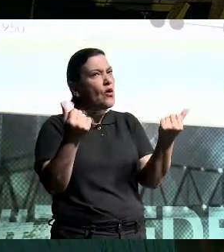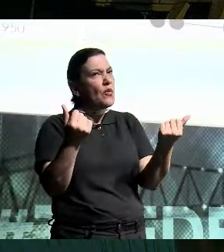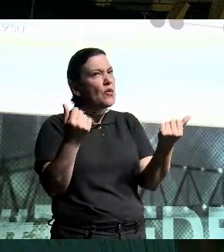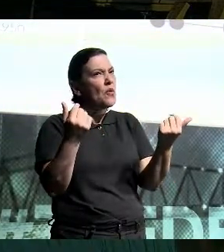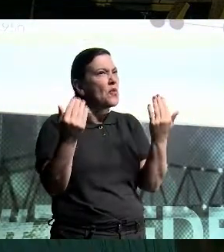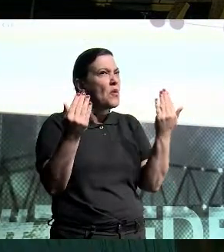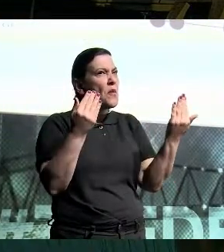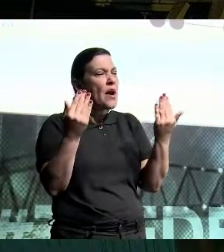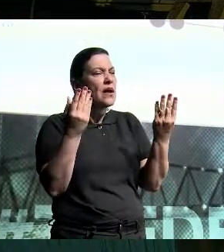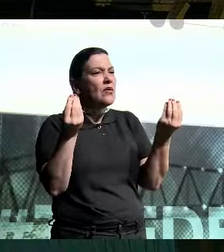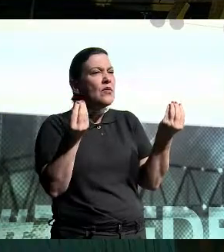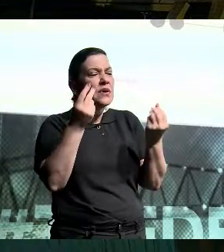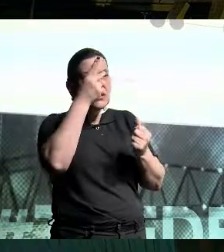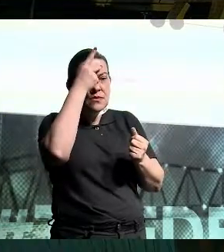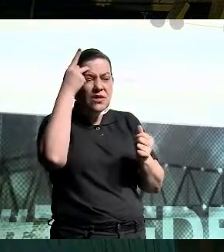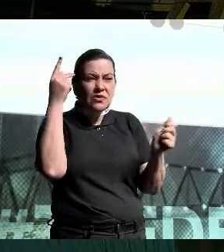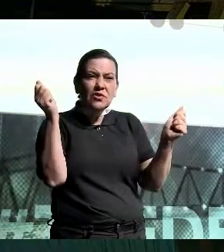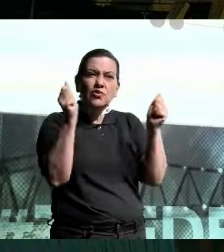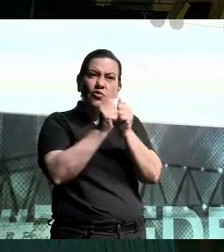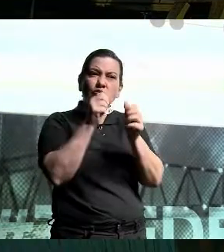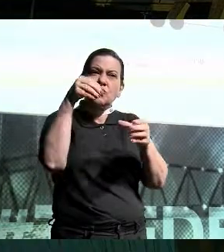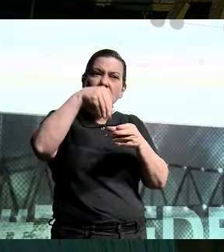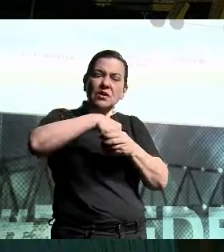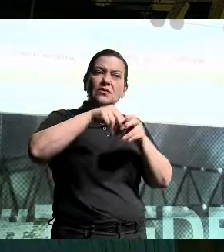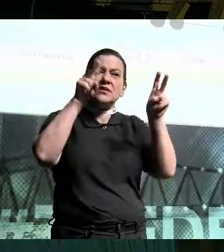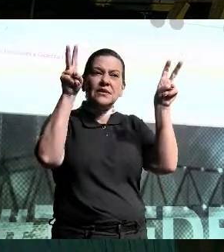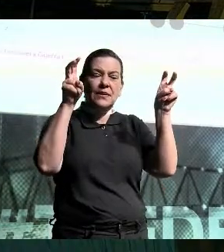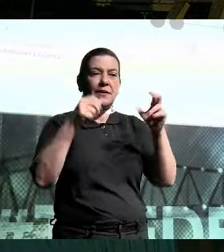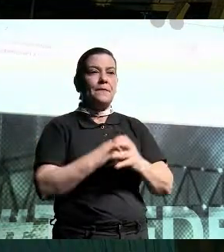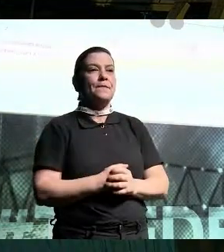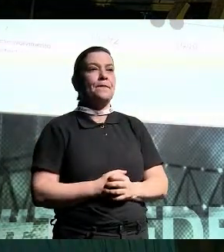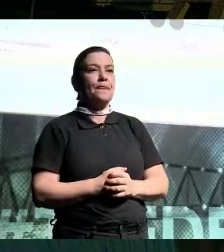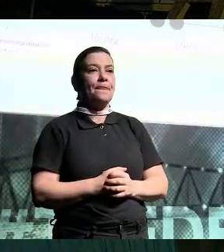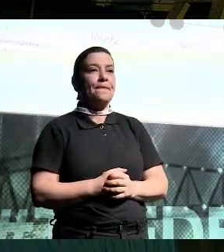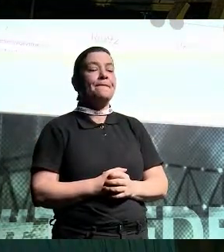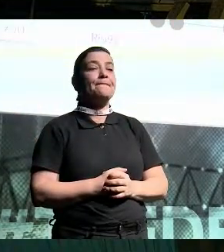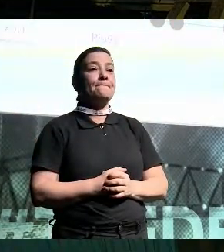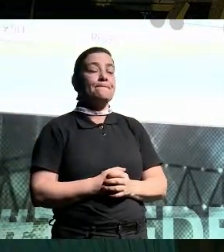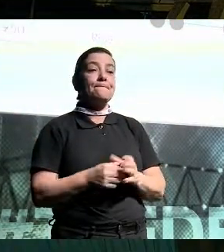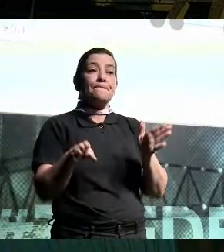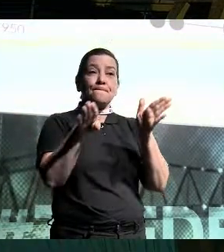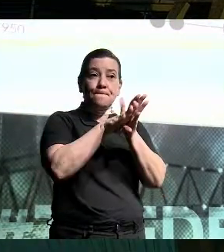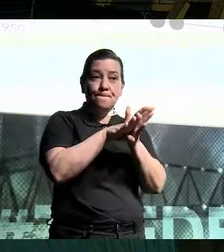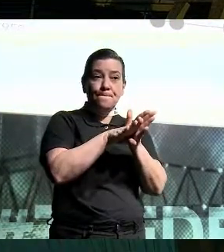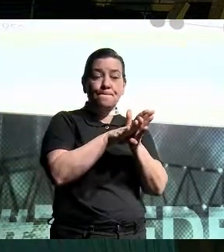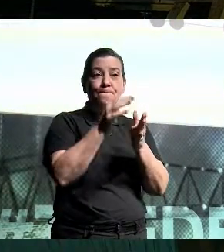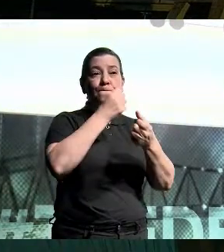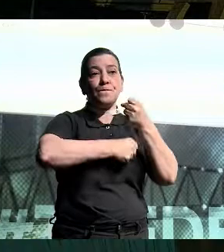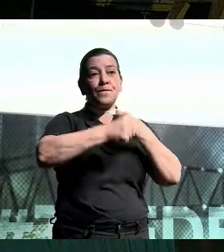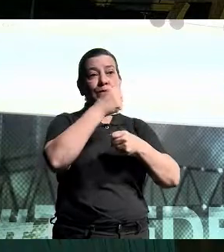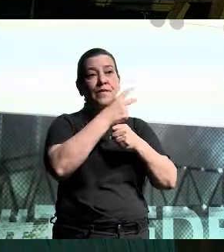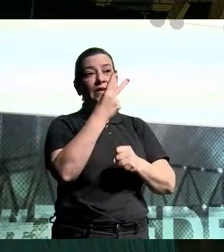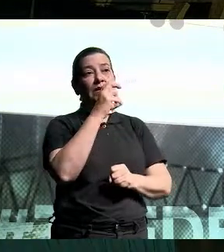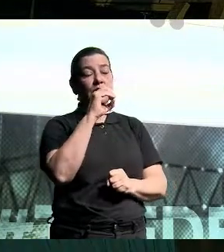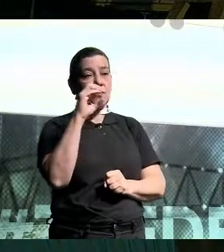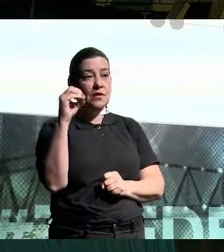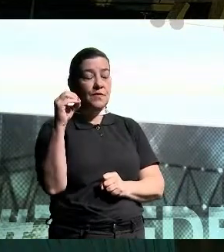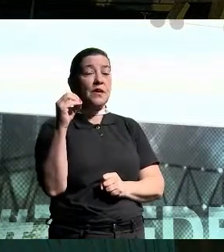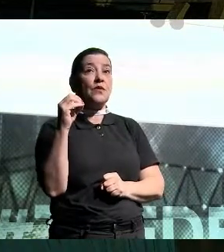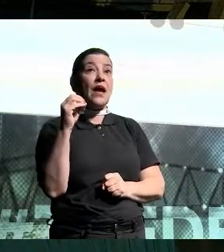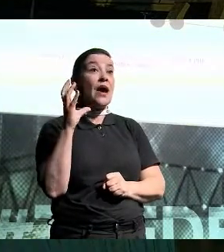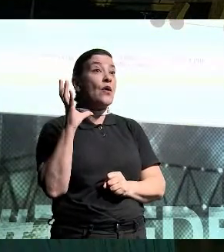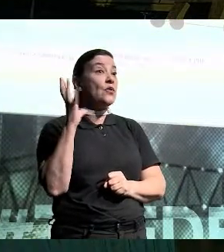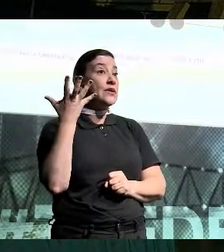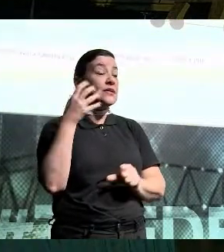Como é que as pessoas ficam junto dentro desse assunto? Bom, chegamos nos anos 2000 e aqui tem uma grande virada de chave.